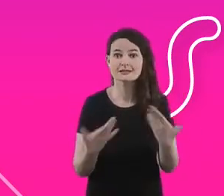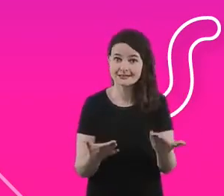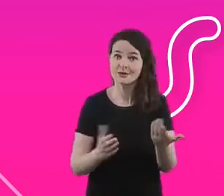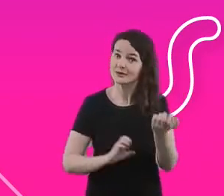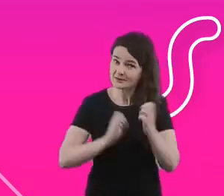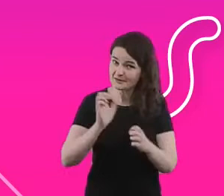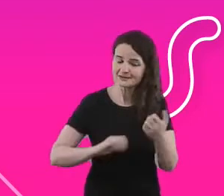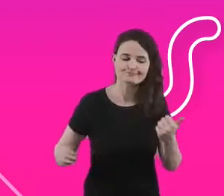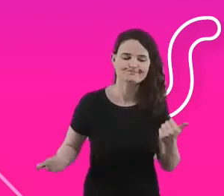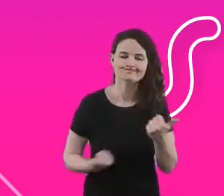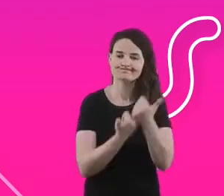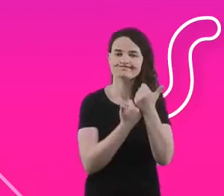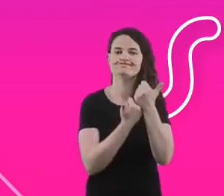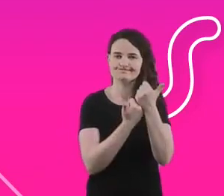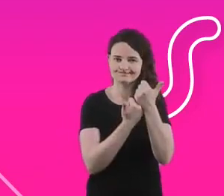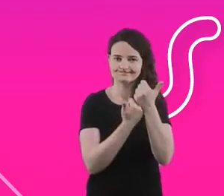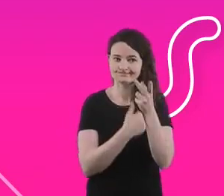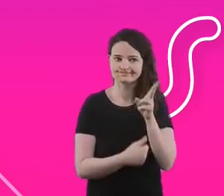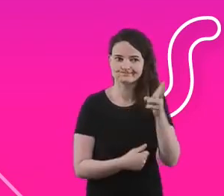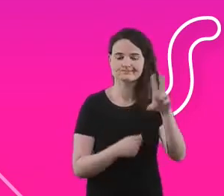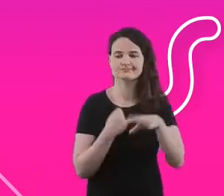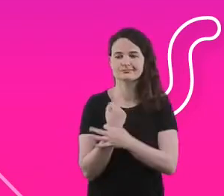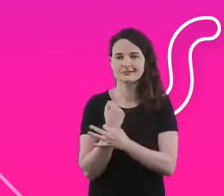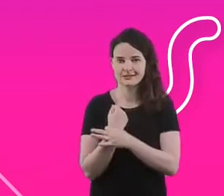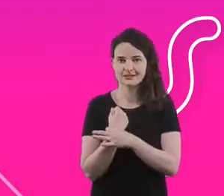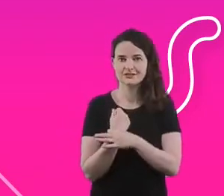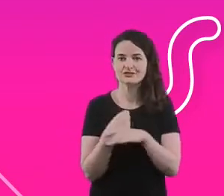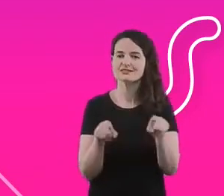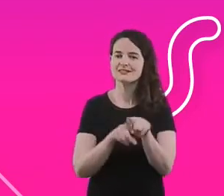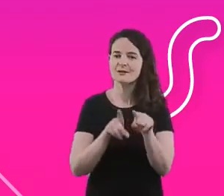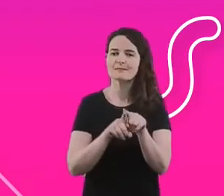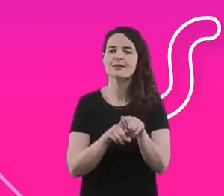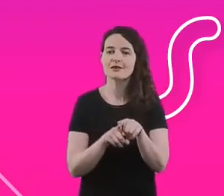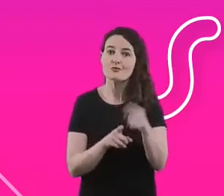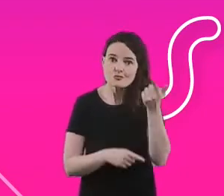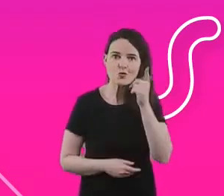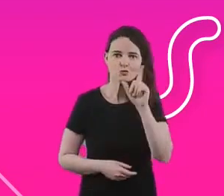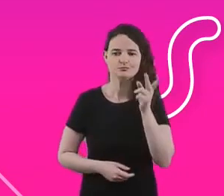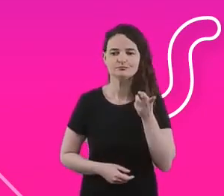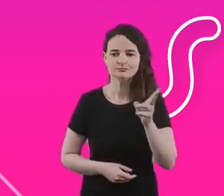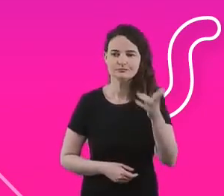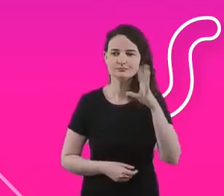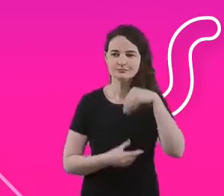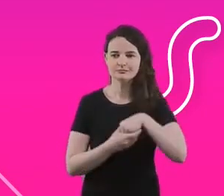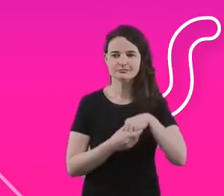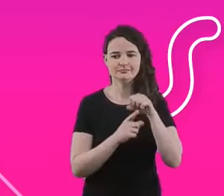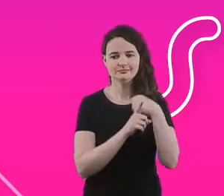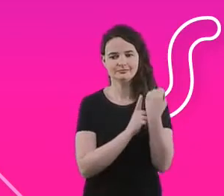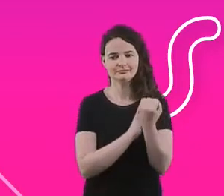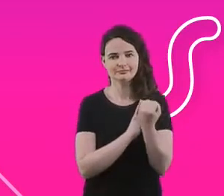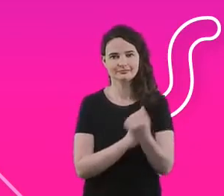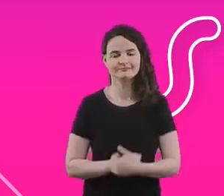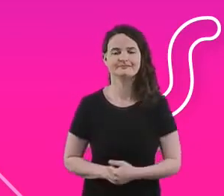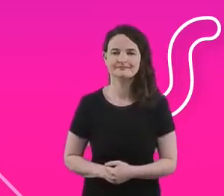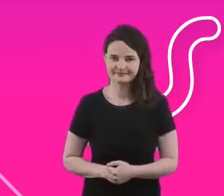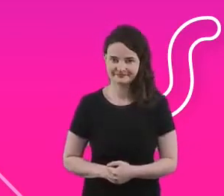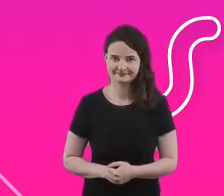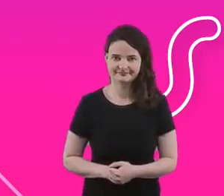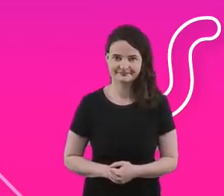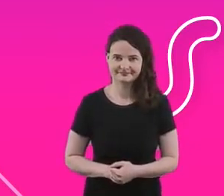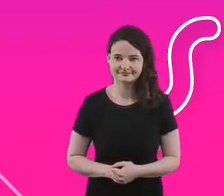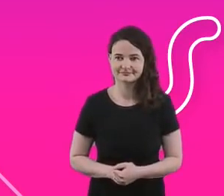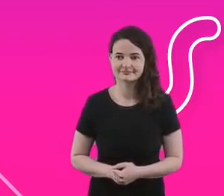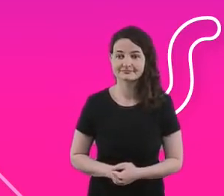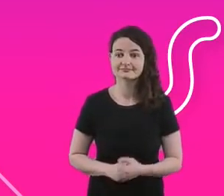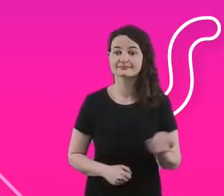exista e que esse sistema seja autossustentável dentro da comunidade, né? E é fundamental isso, que a comunidade